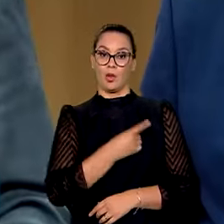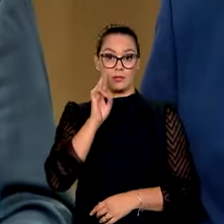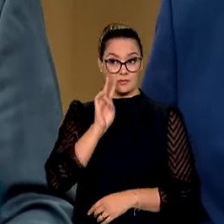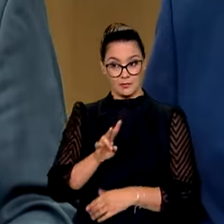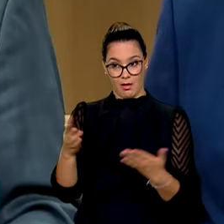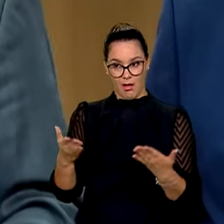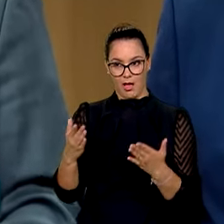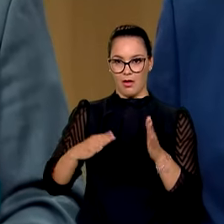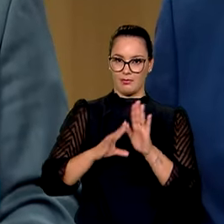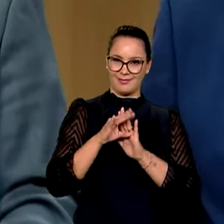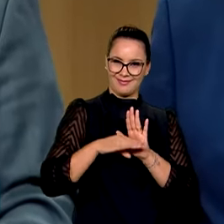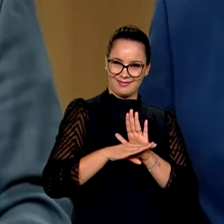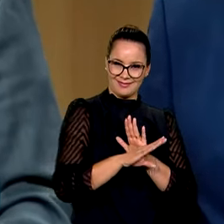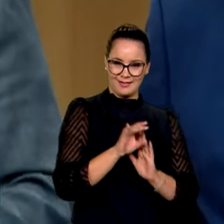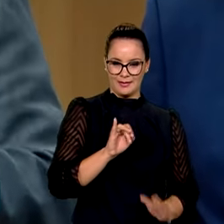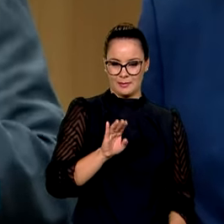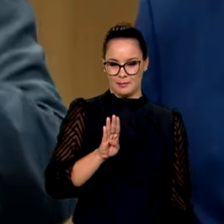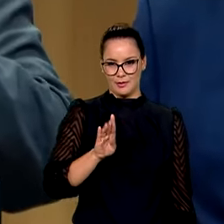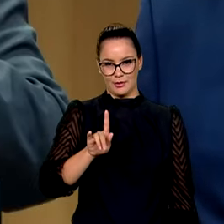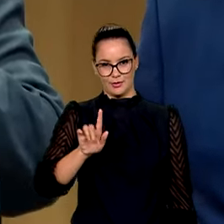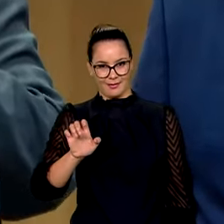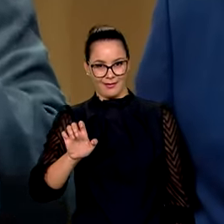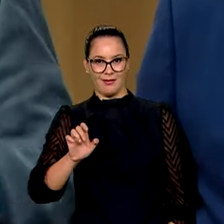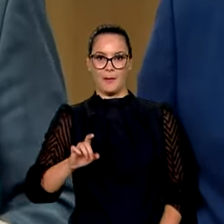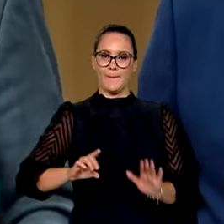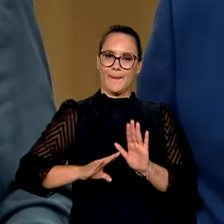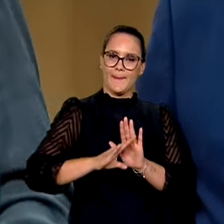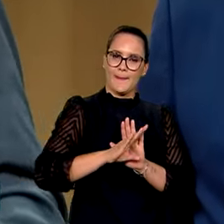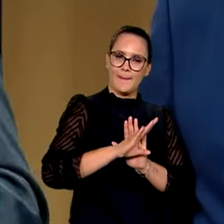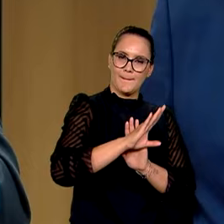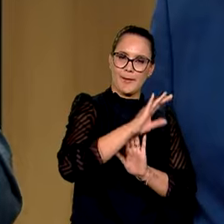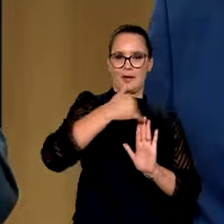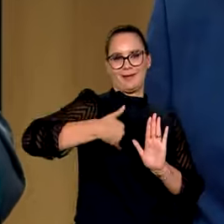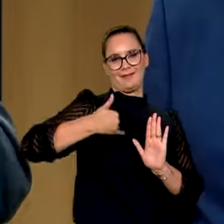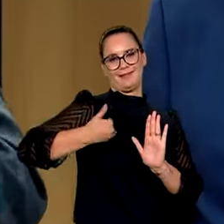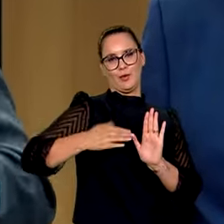agora os indicadores do IBGE mostrando o crescimento da faixa etária da população.